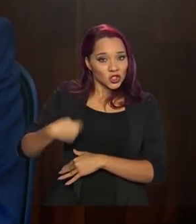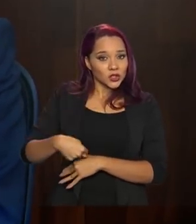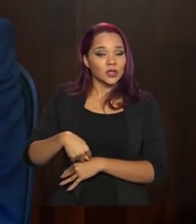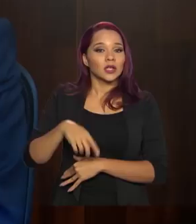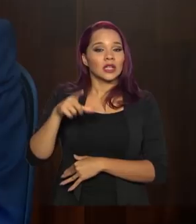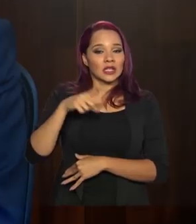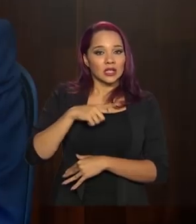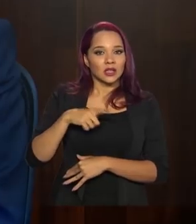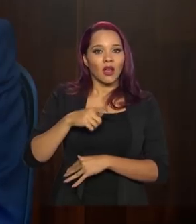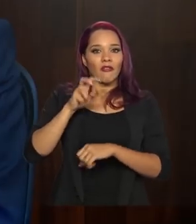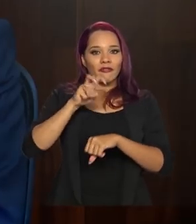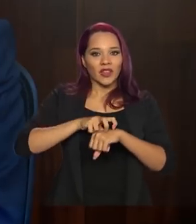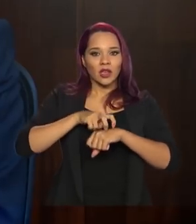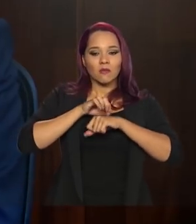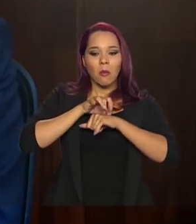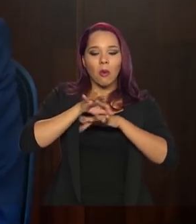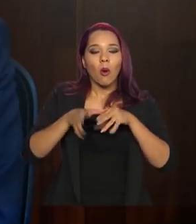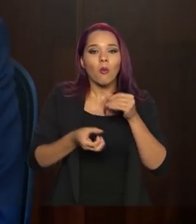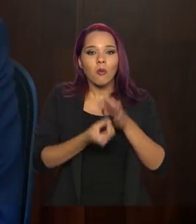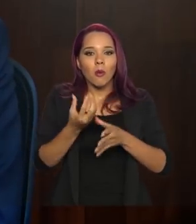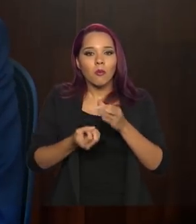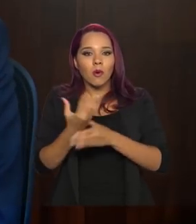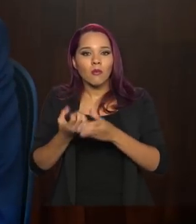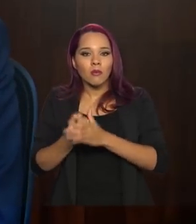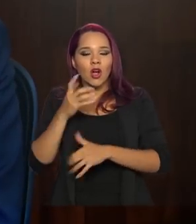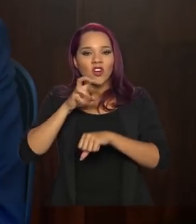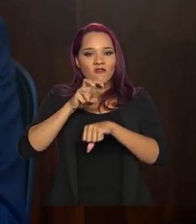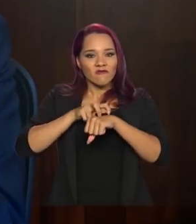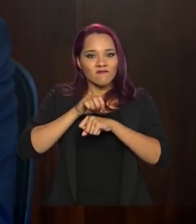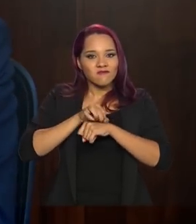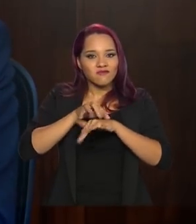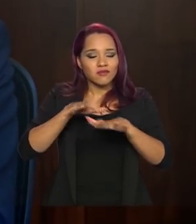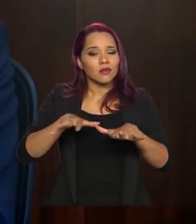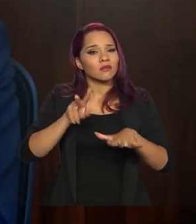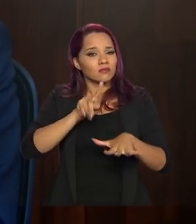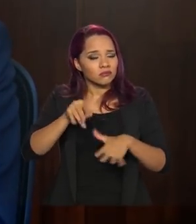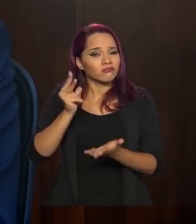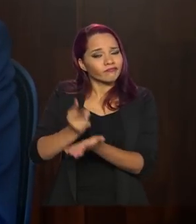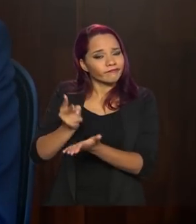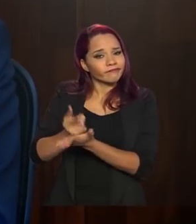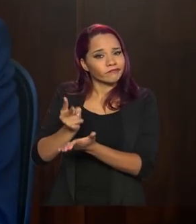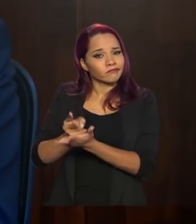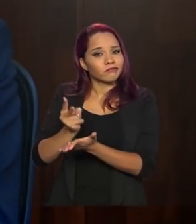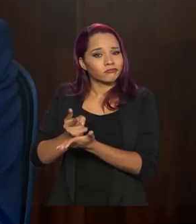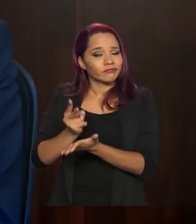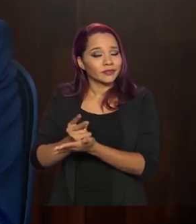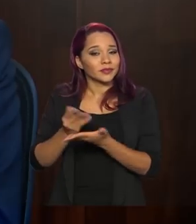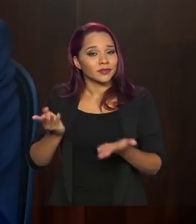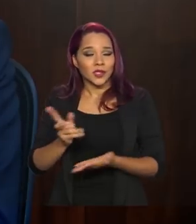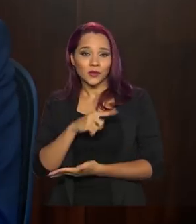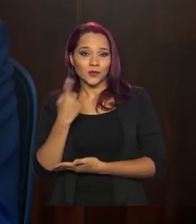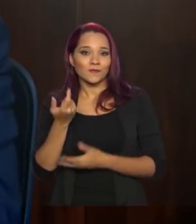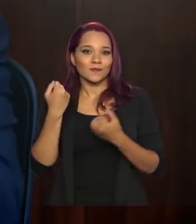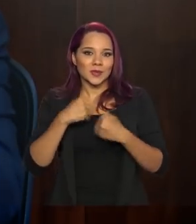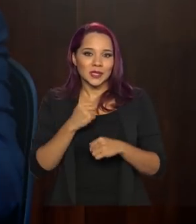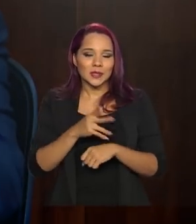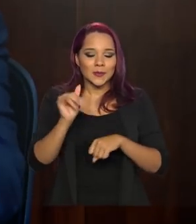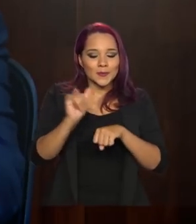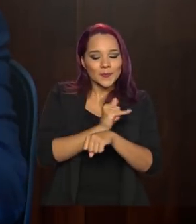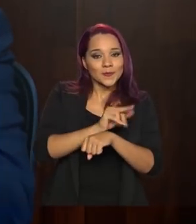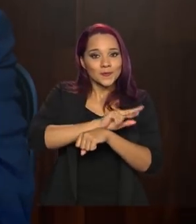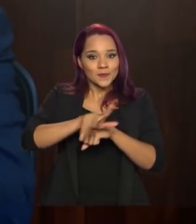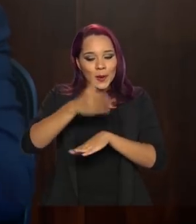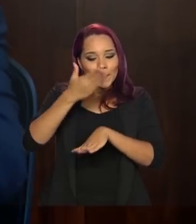a proliferação, o surgimento e a proliferação de uma crise dessa, vai continuar existindo. E nós temos que preparar a nação